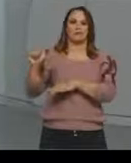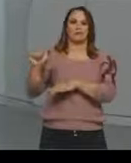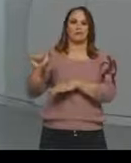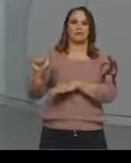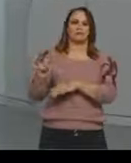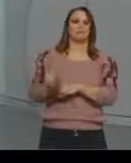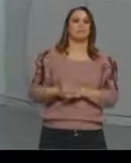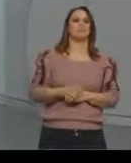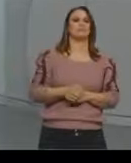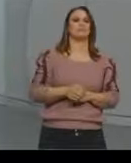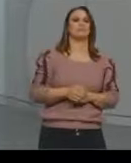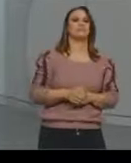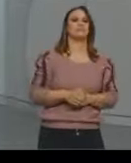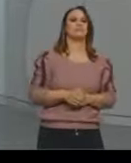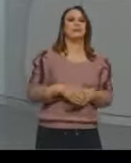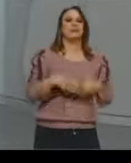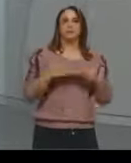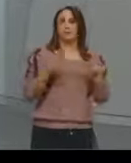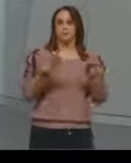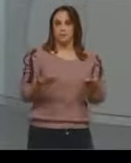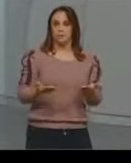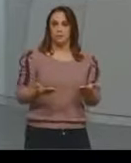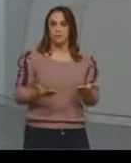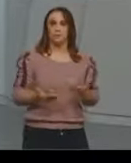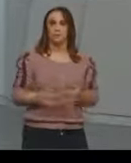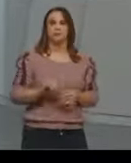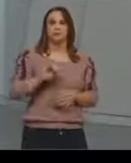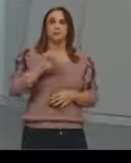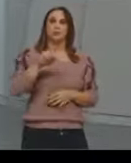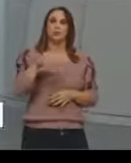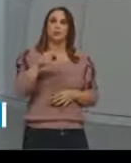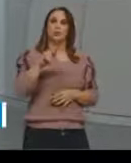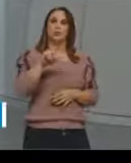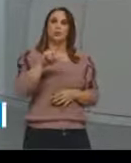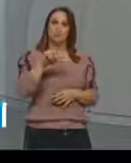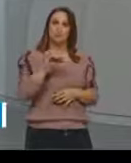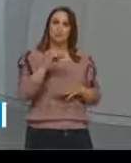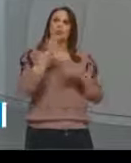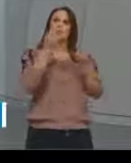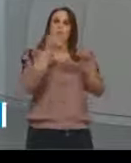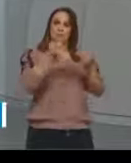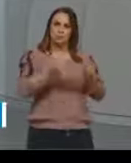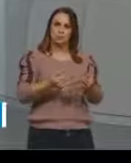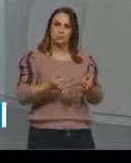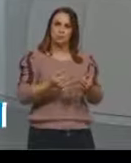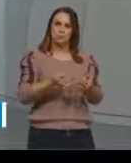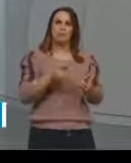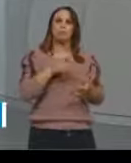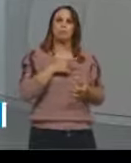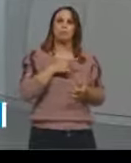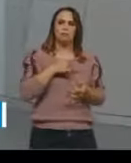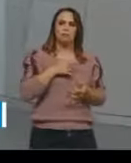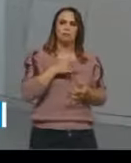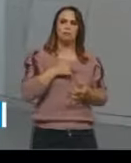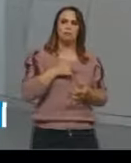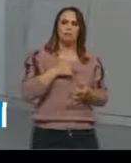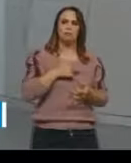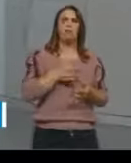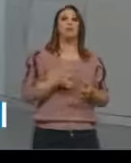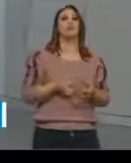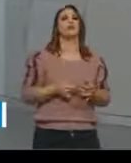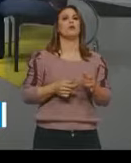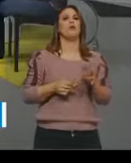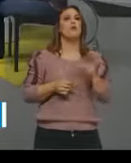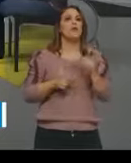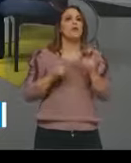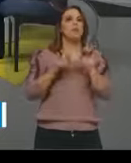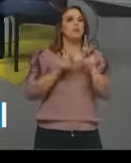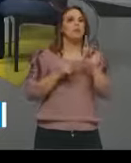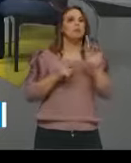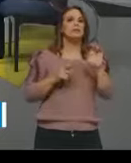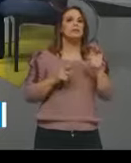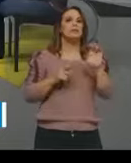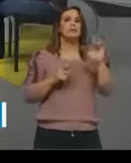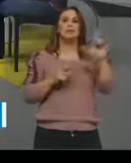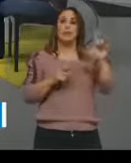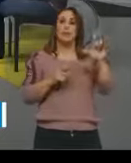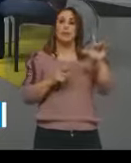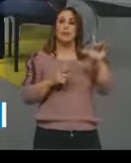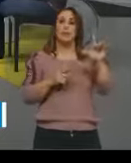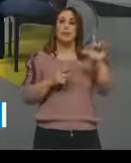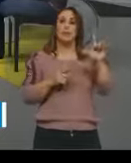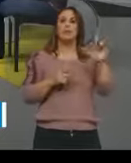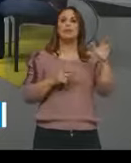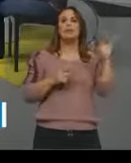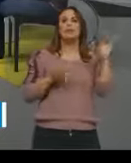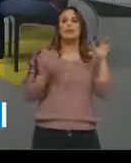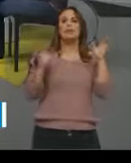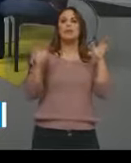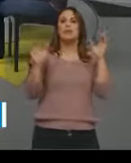o Júlio acabou de falar então existe então essa questão do gel poder ter essa influência sobre a corrida